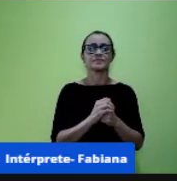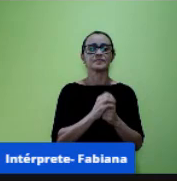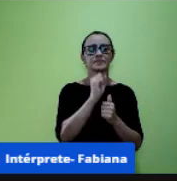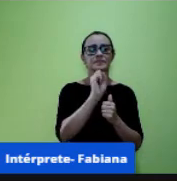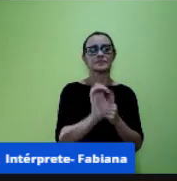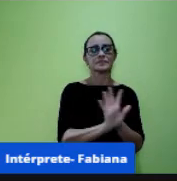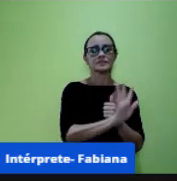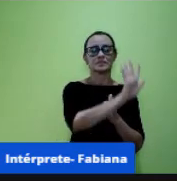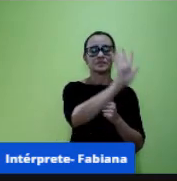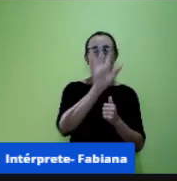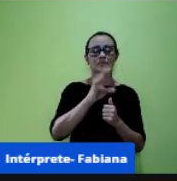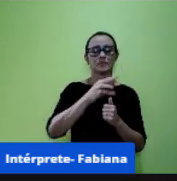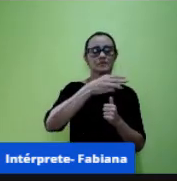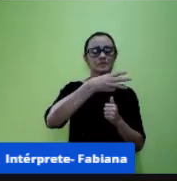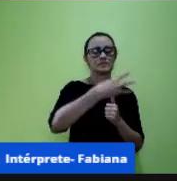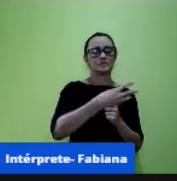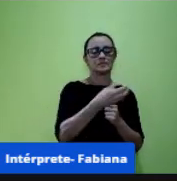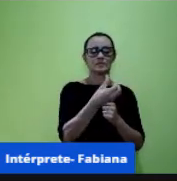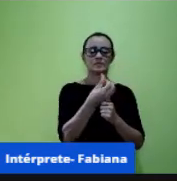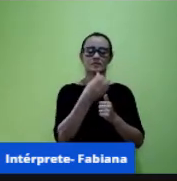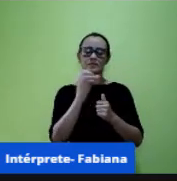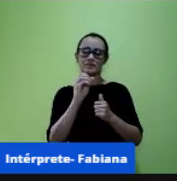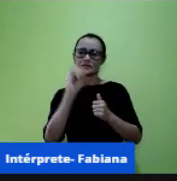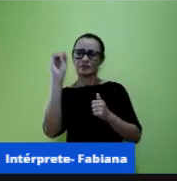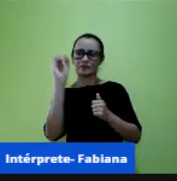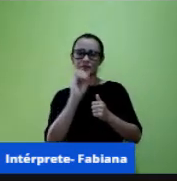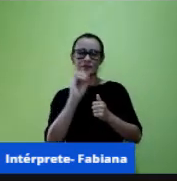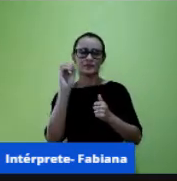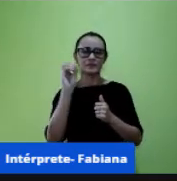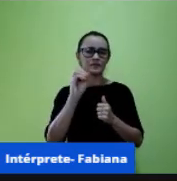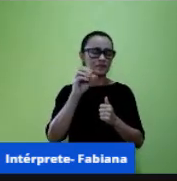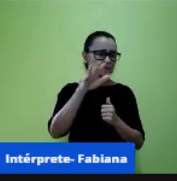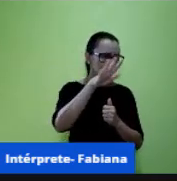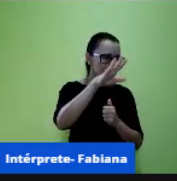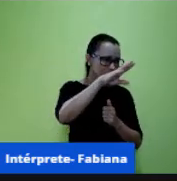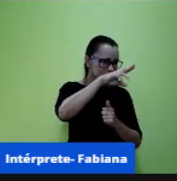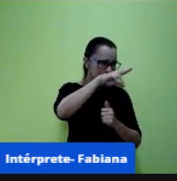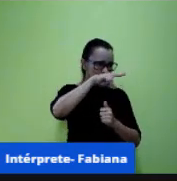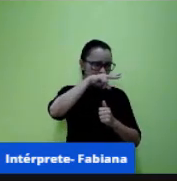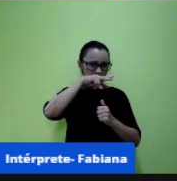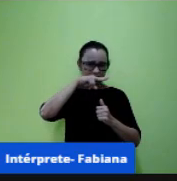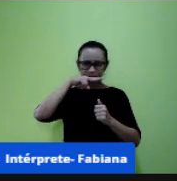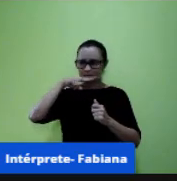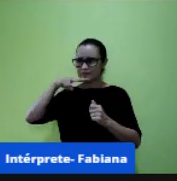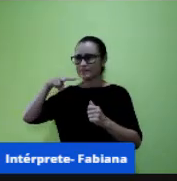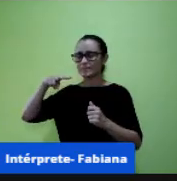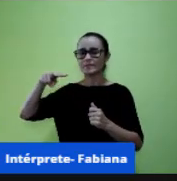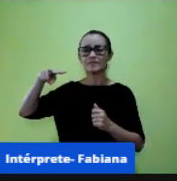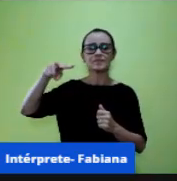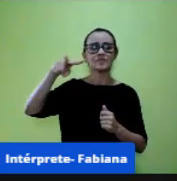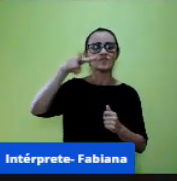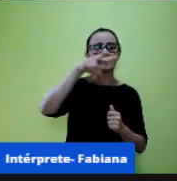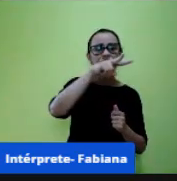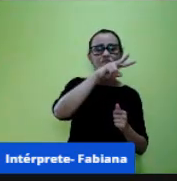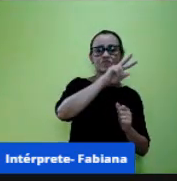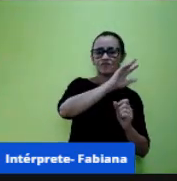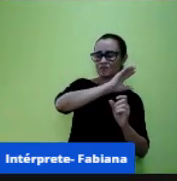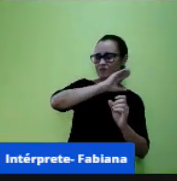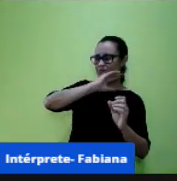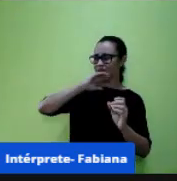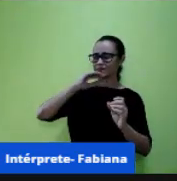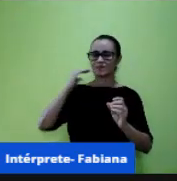360 você cria o passeio professor né você pode fazer ou criar um vídeo